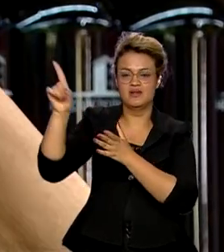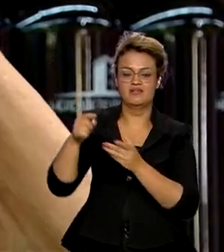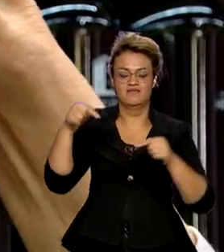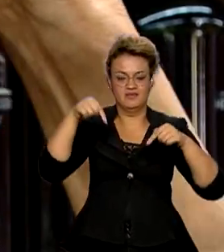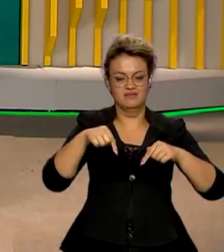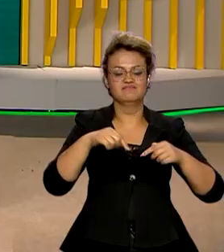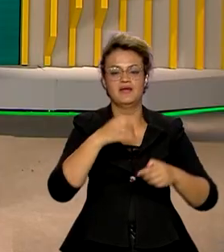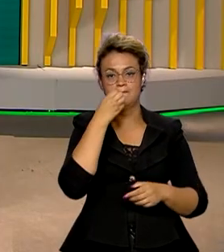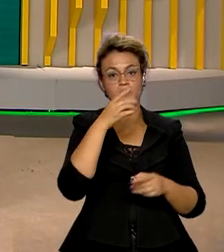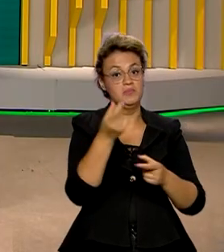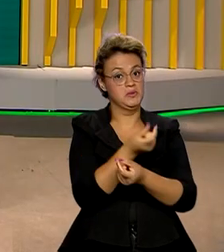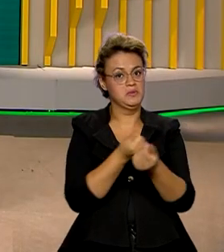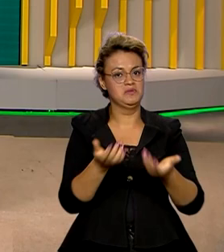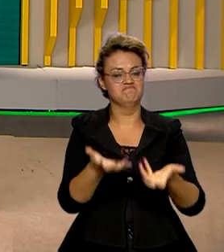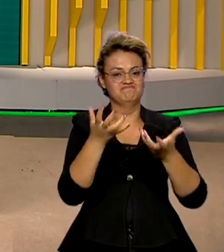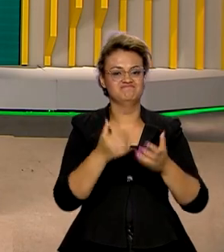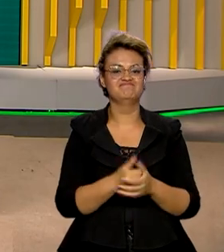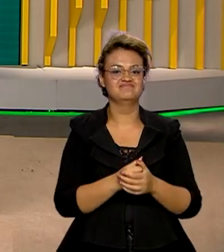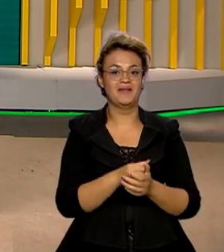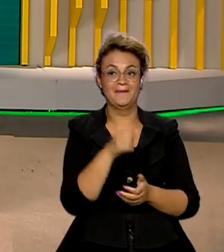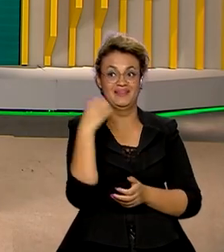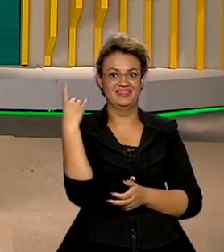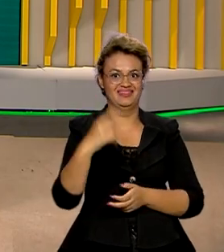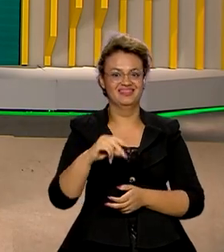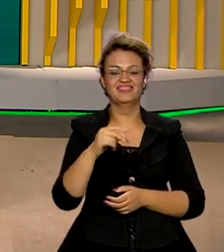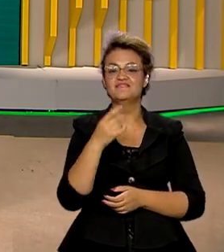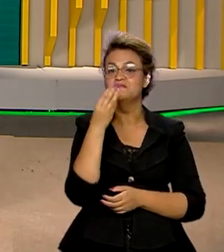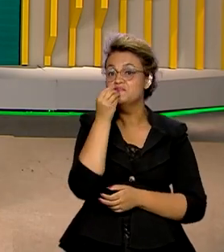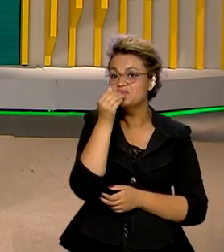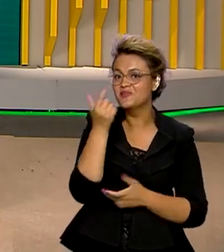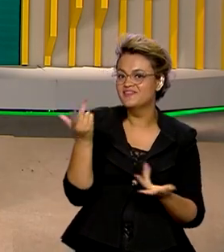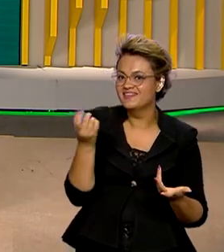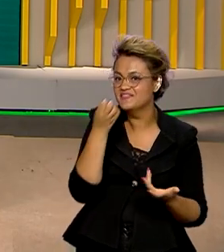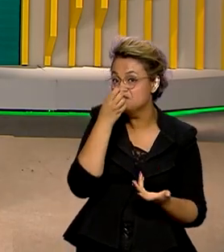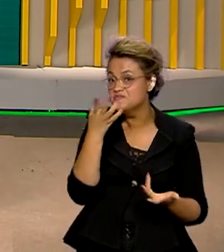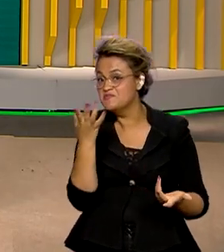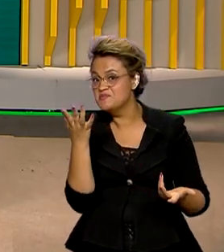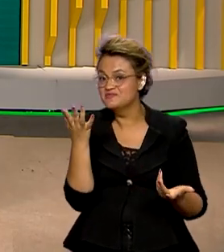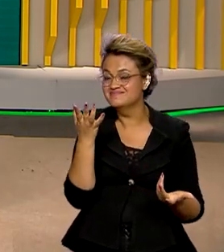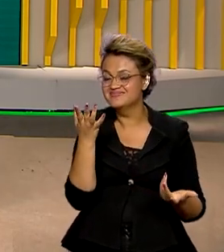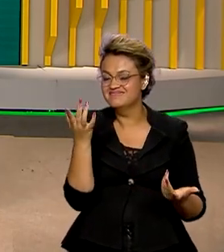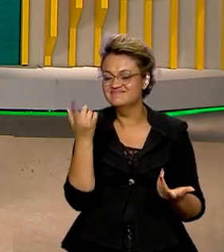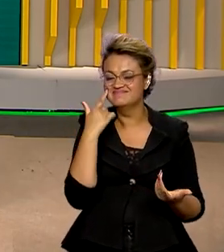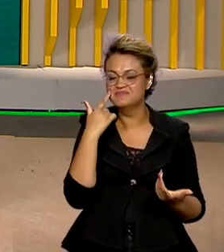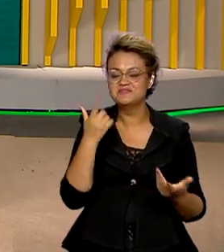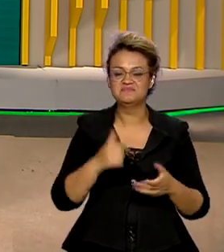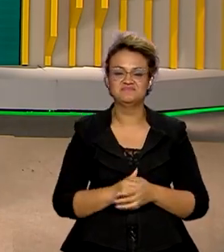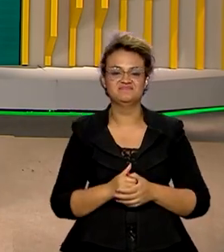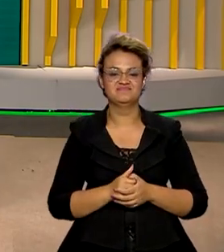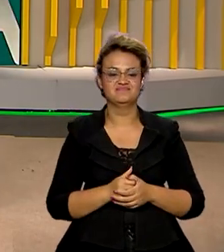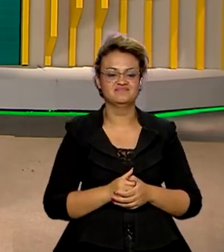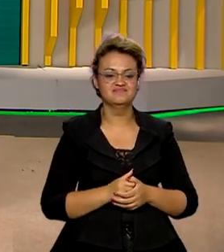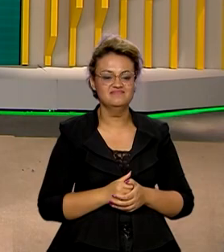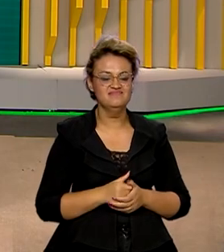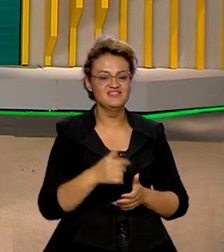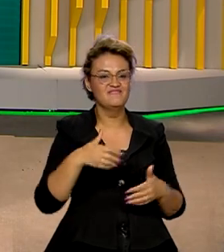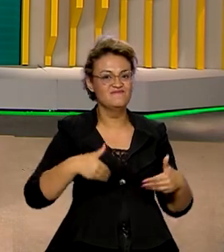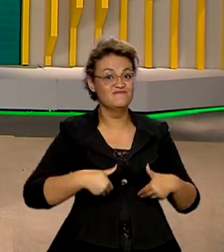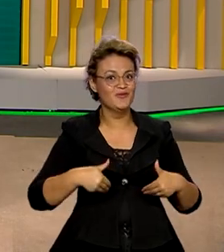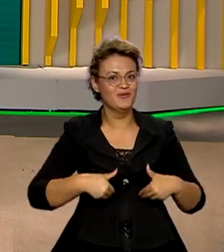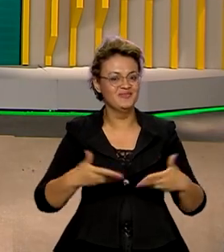interessante. Oba, tomara que a gente prove logo esses azeites nacionais com esse incentivo. Isso aí abriu o apetite essa